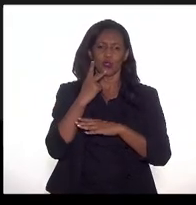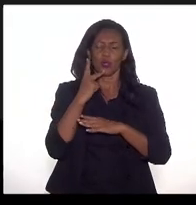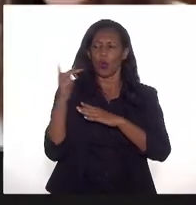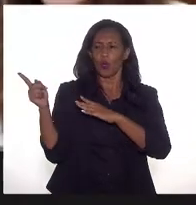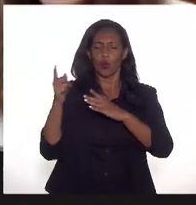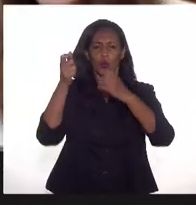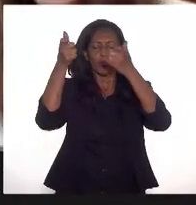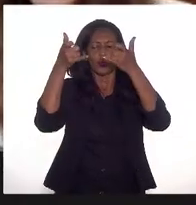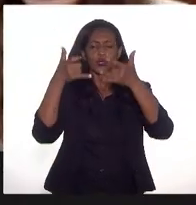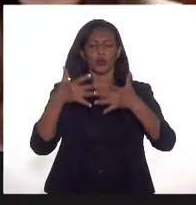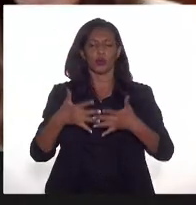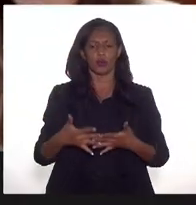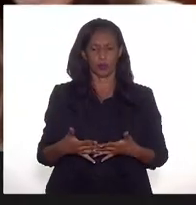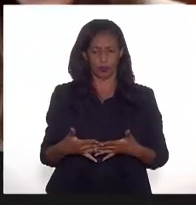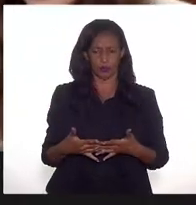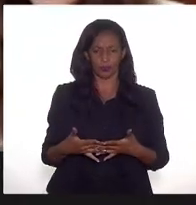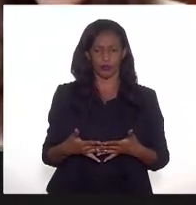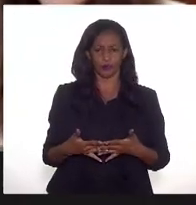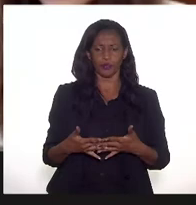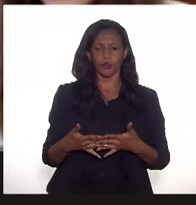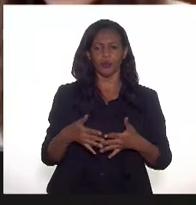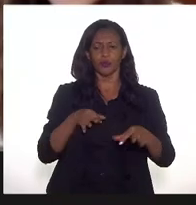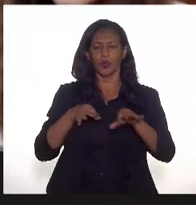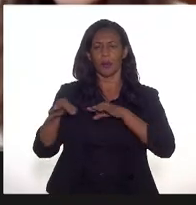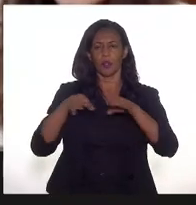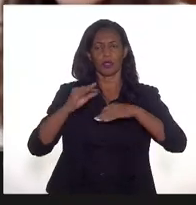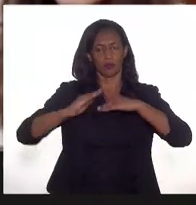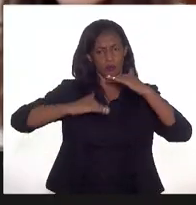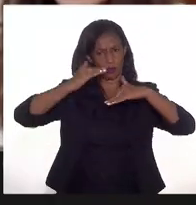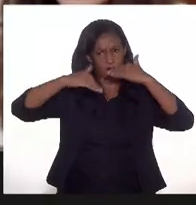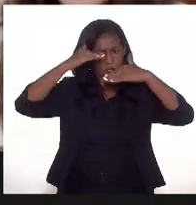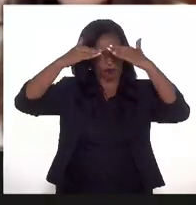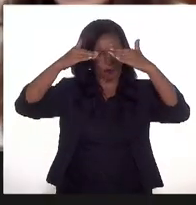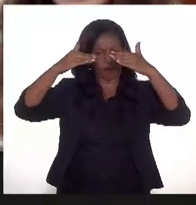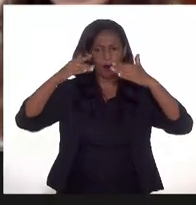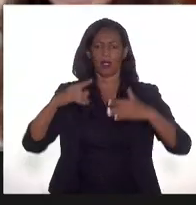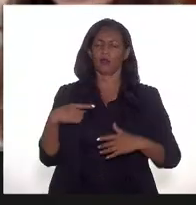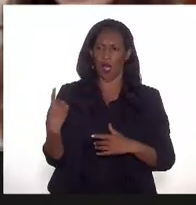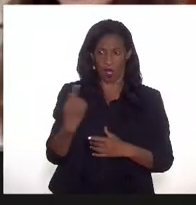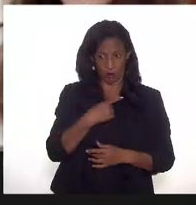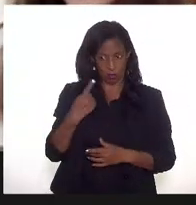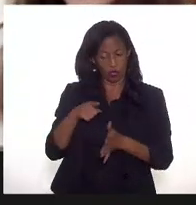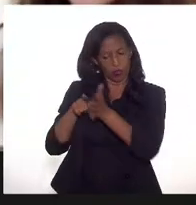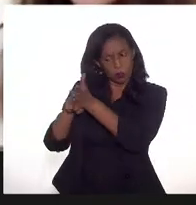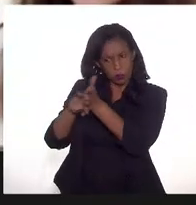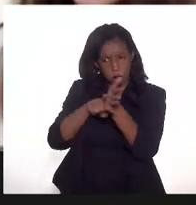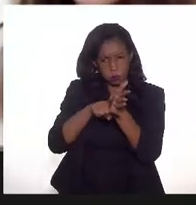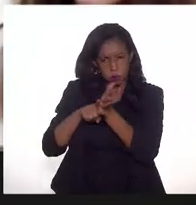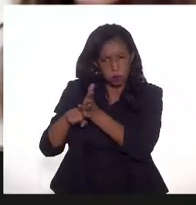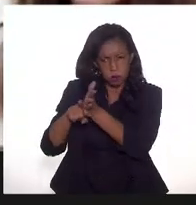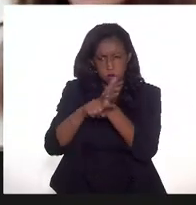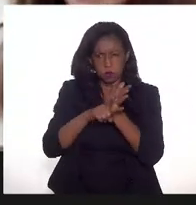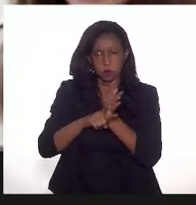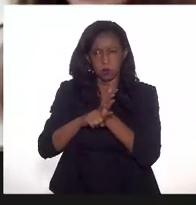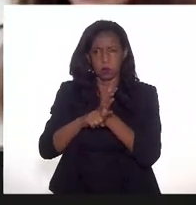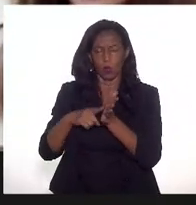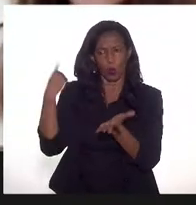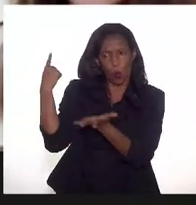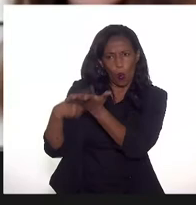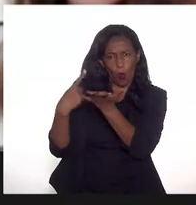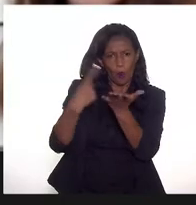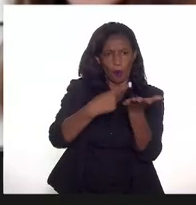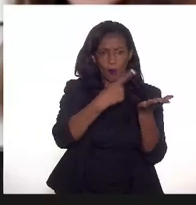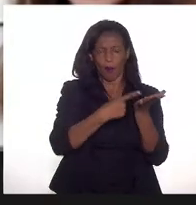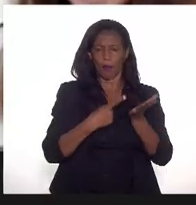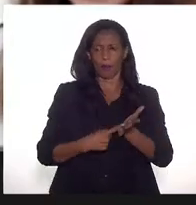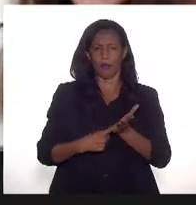comércio. Em relação aos planos de desenvolvimento, sim, a gente também fiscaliza o cumprimento dos compromissos, então,